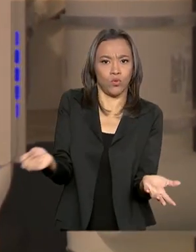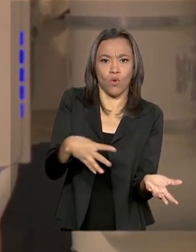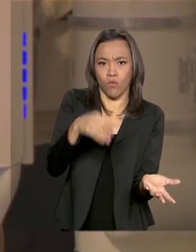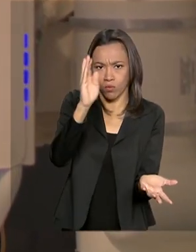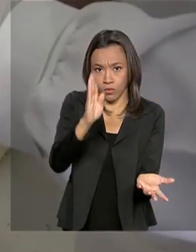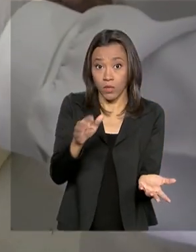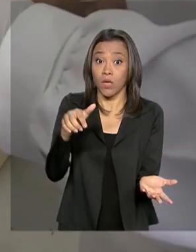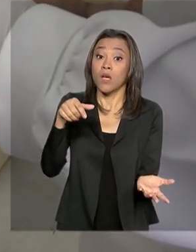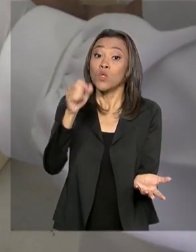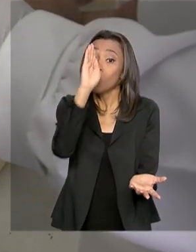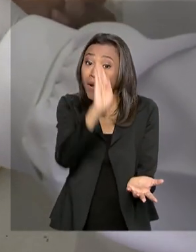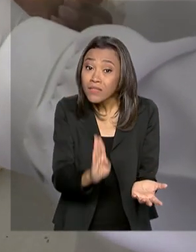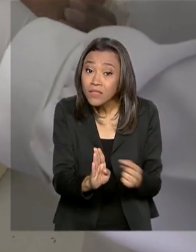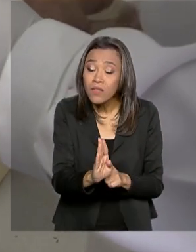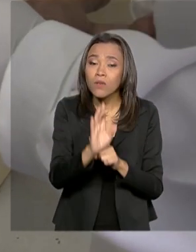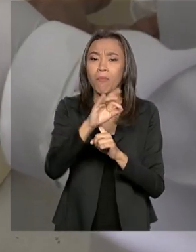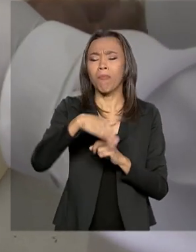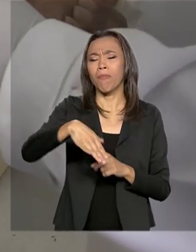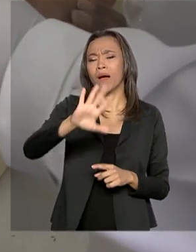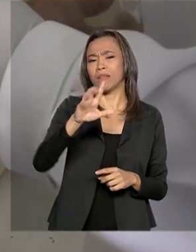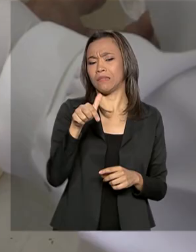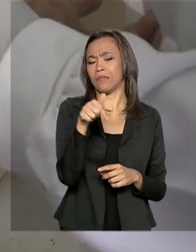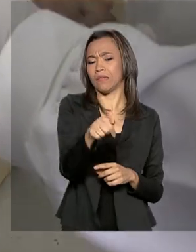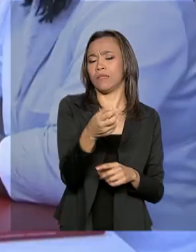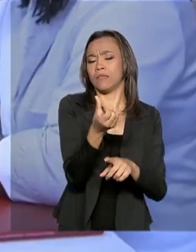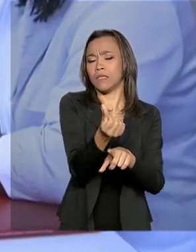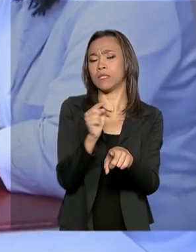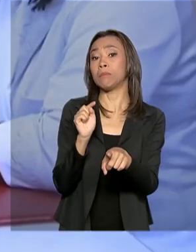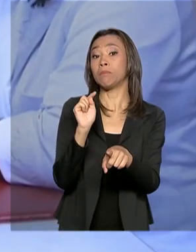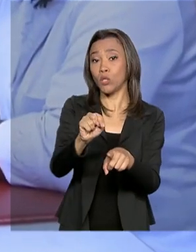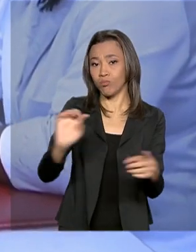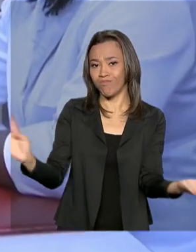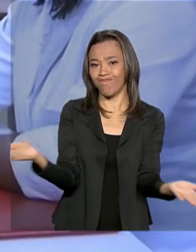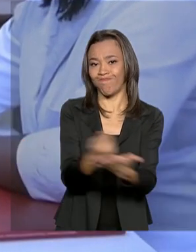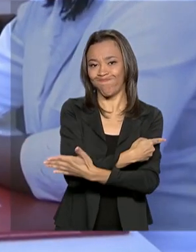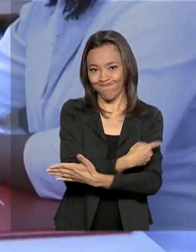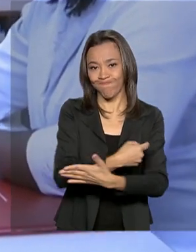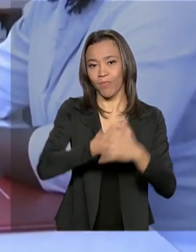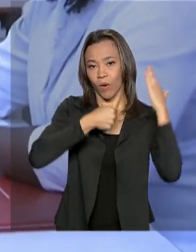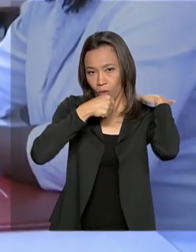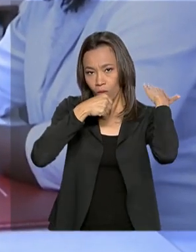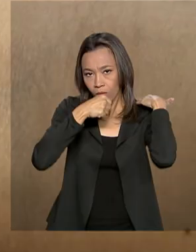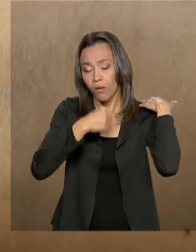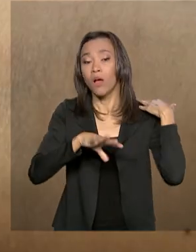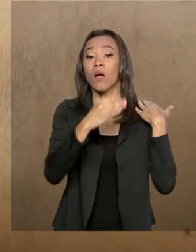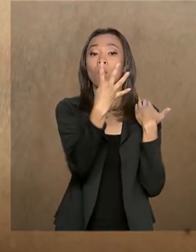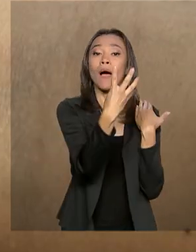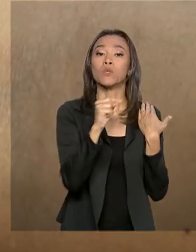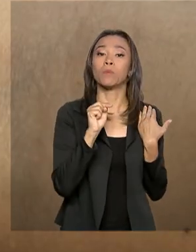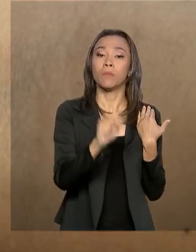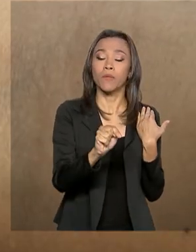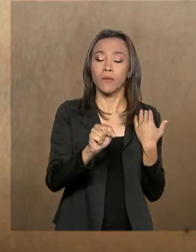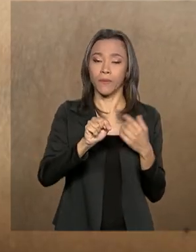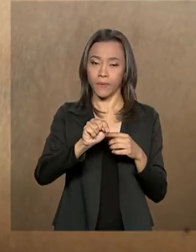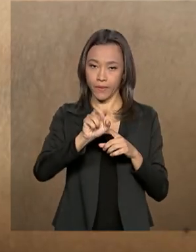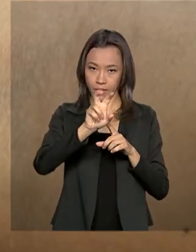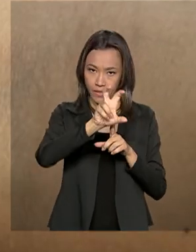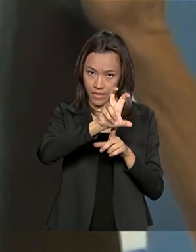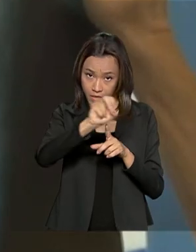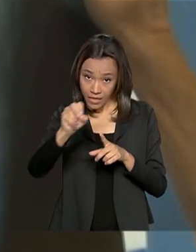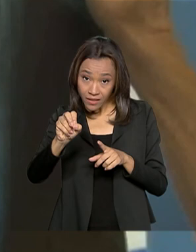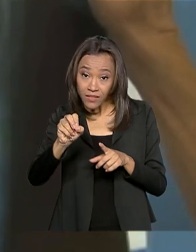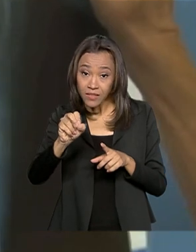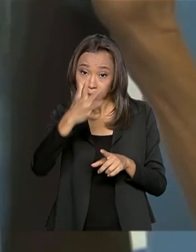2018, foram mais de 76 mil casos diagnosticados, com 4.500 vítimas